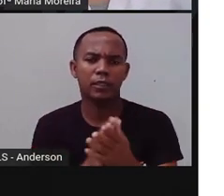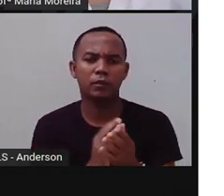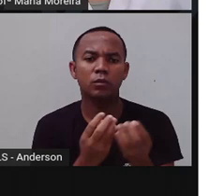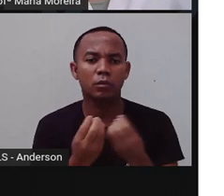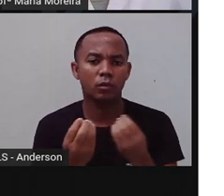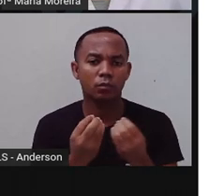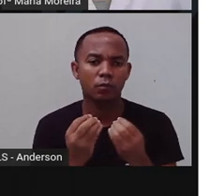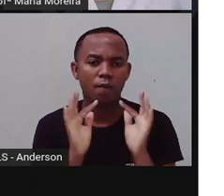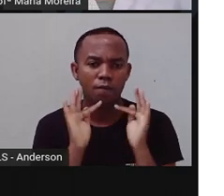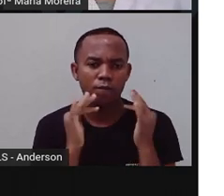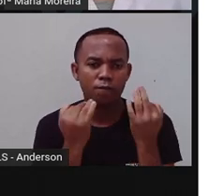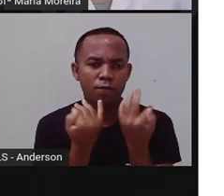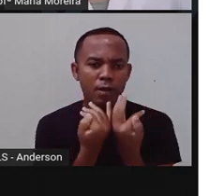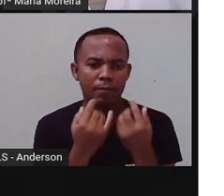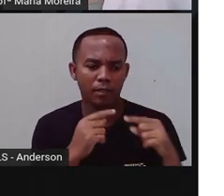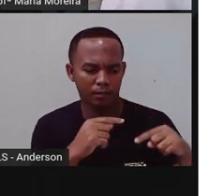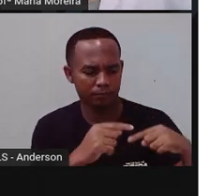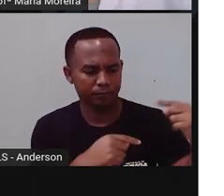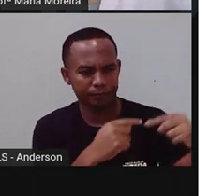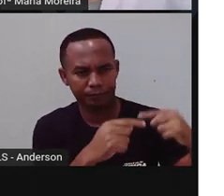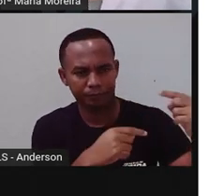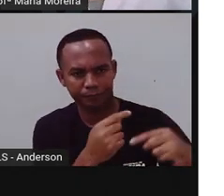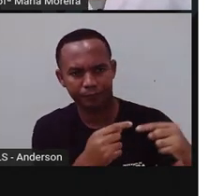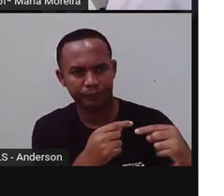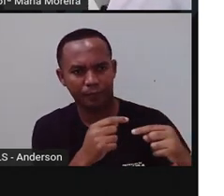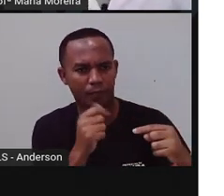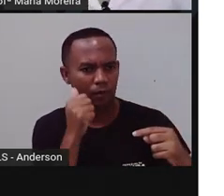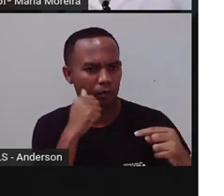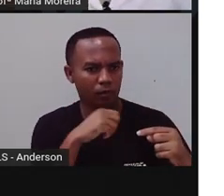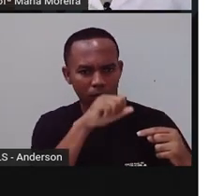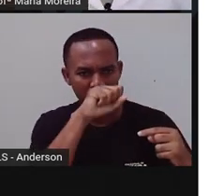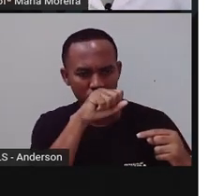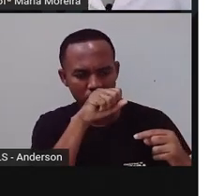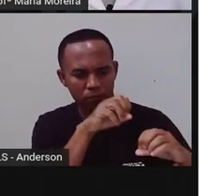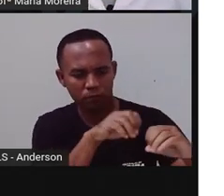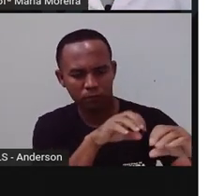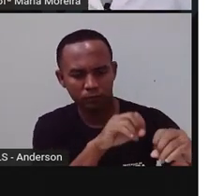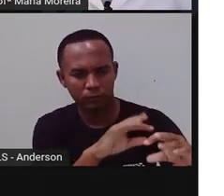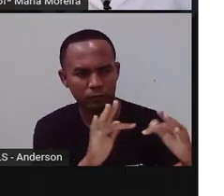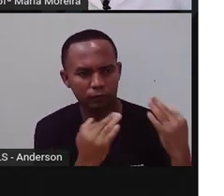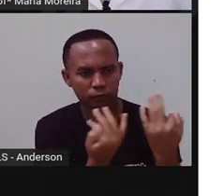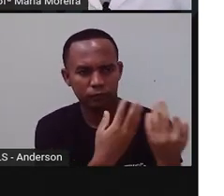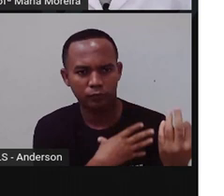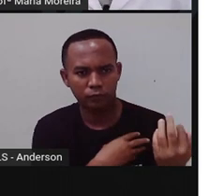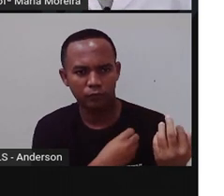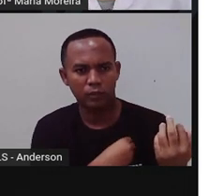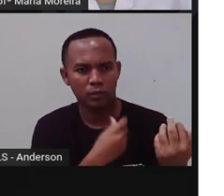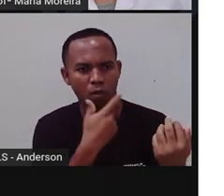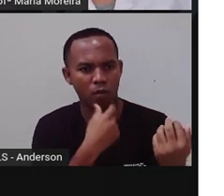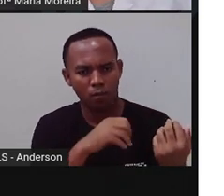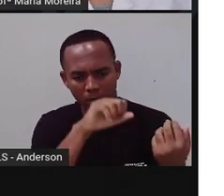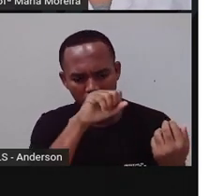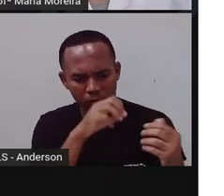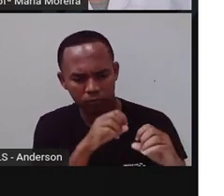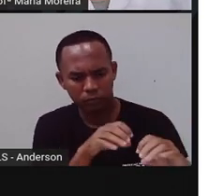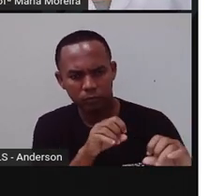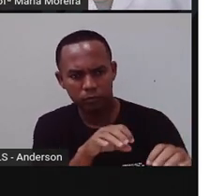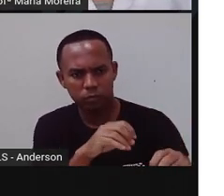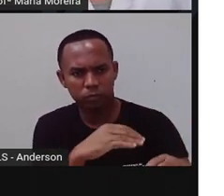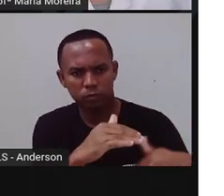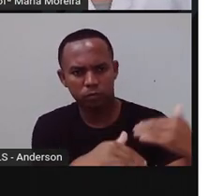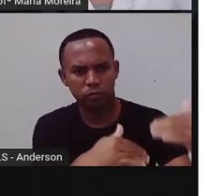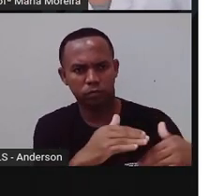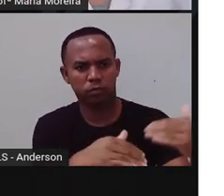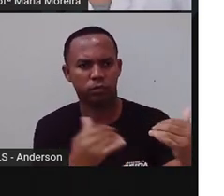filho, né? De geração para geração. Então, o que eu sabia, eu iria passar para o meu filho, o meu filho passaria para o filho dele. E